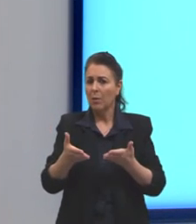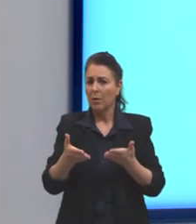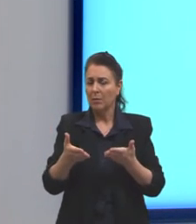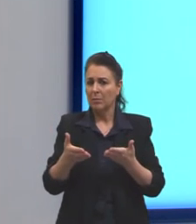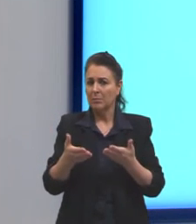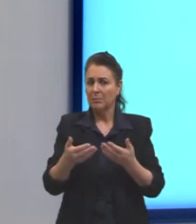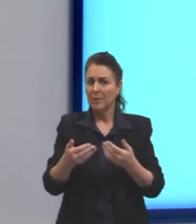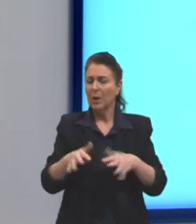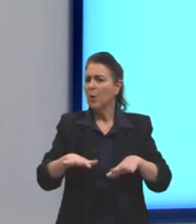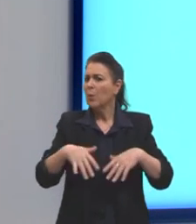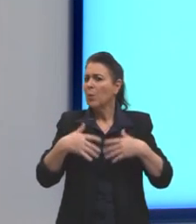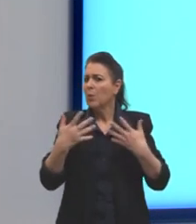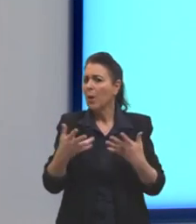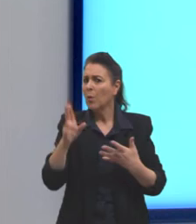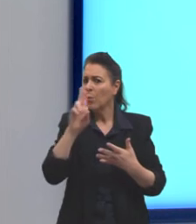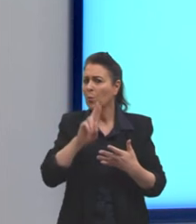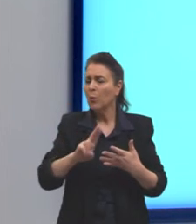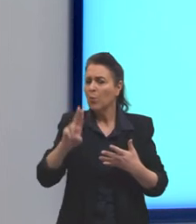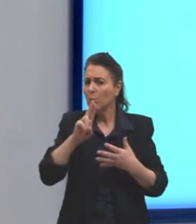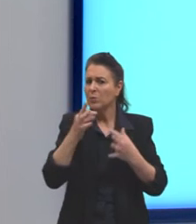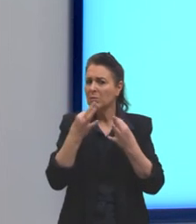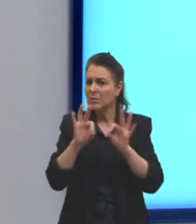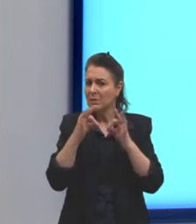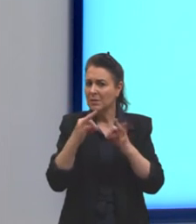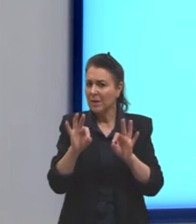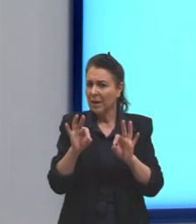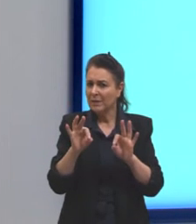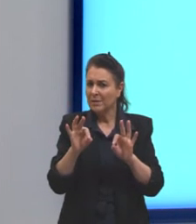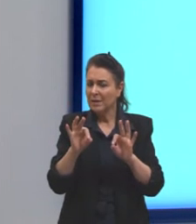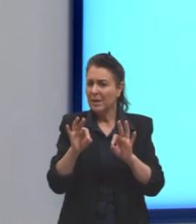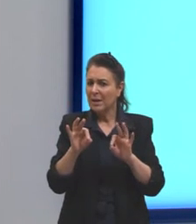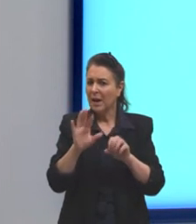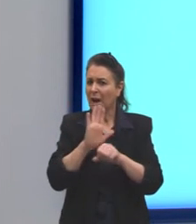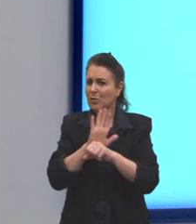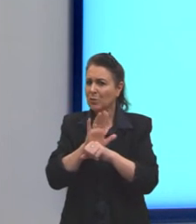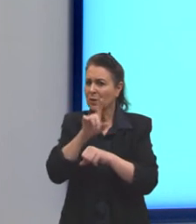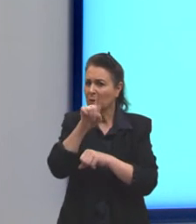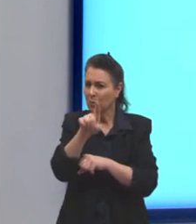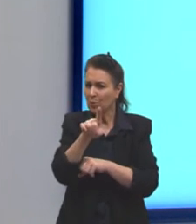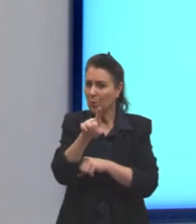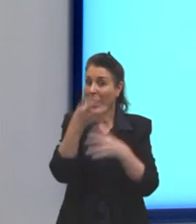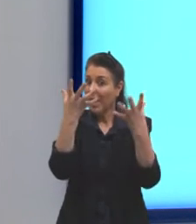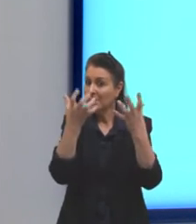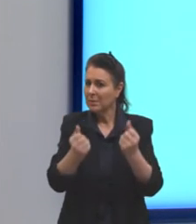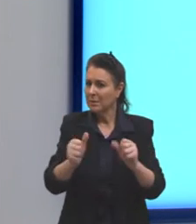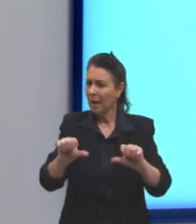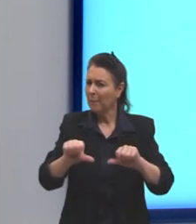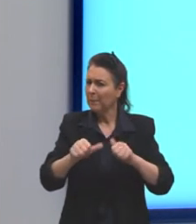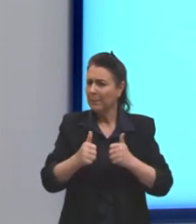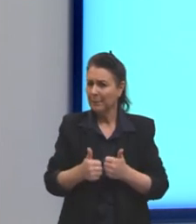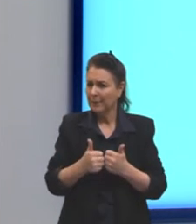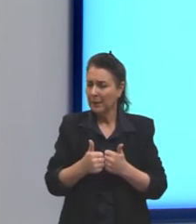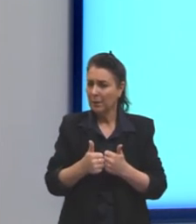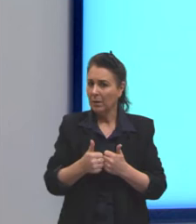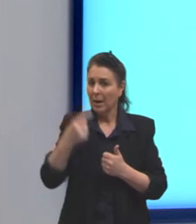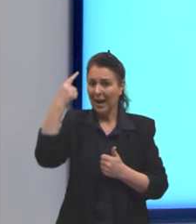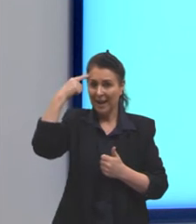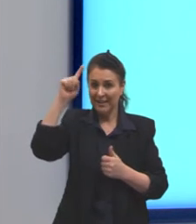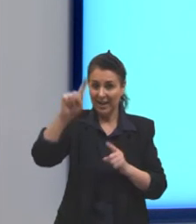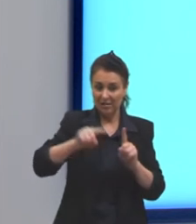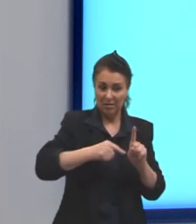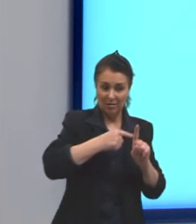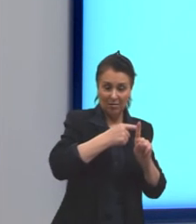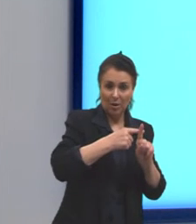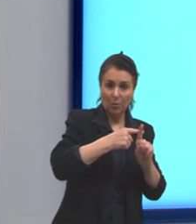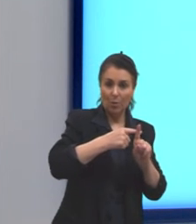usos de sintaxe faria com que vocês ficassem mais convencidos a trocar de operadora? Uma ideia de adição ou